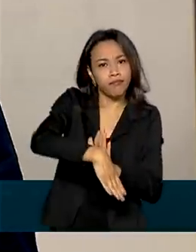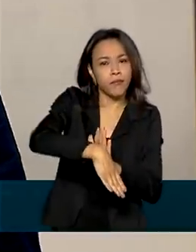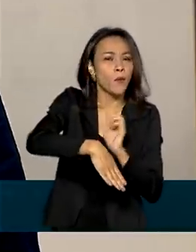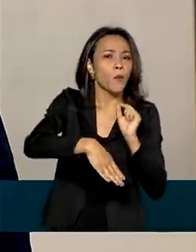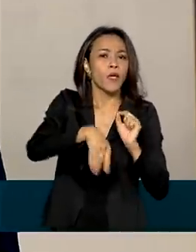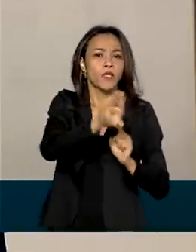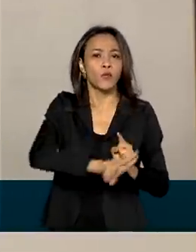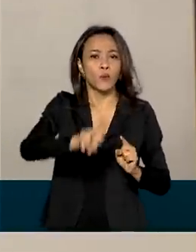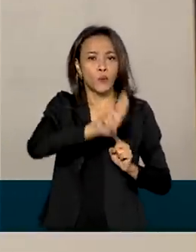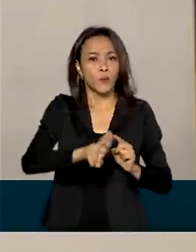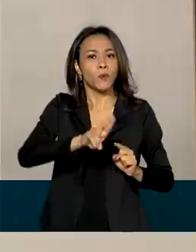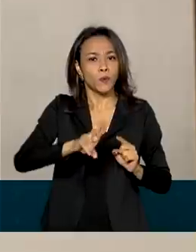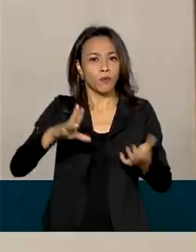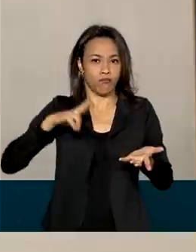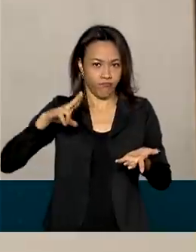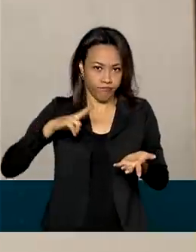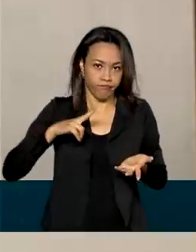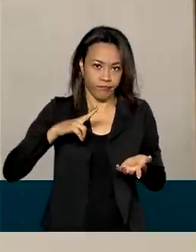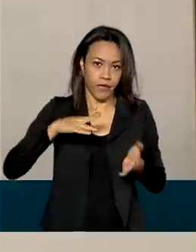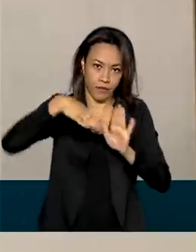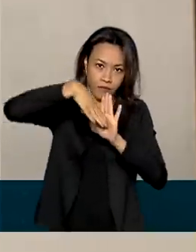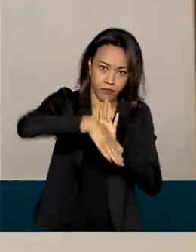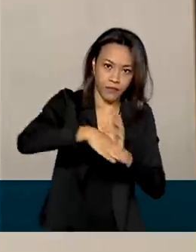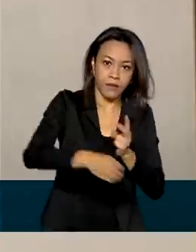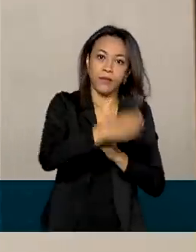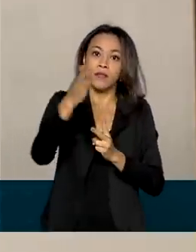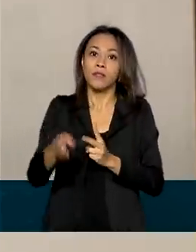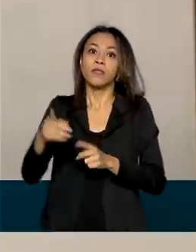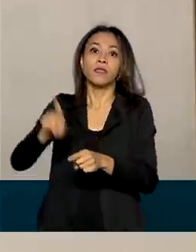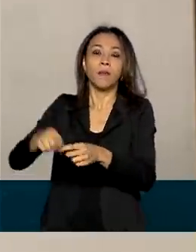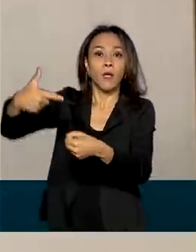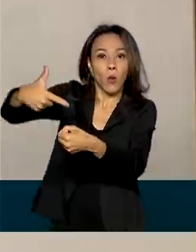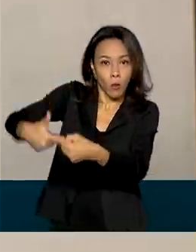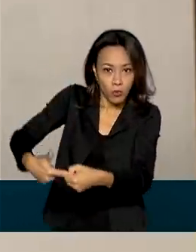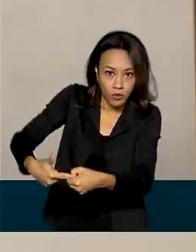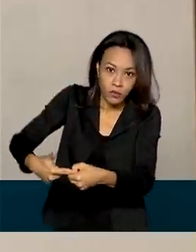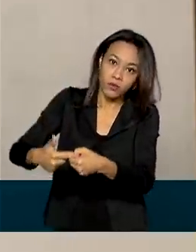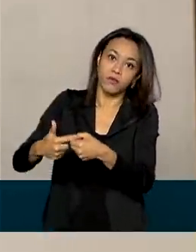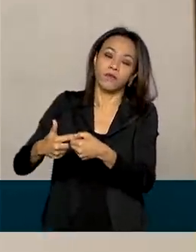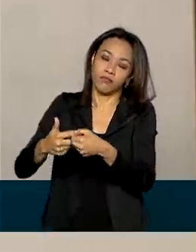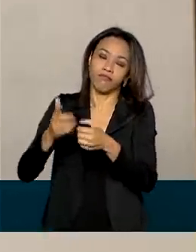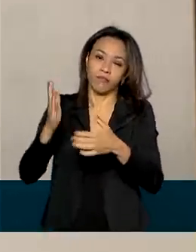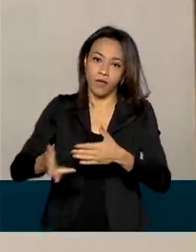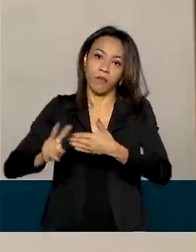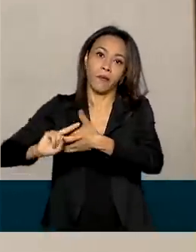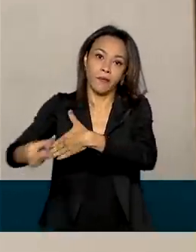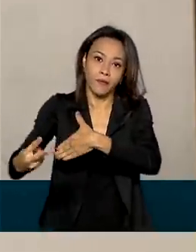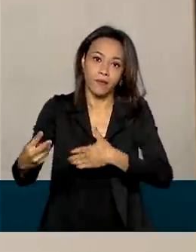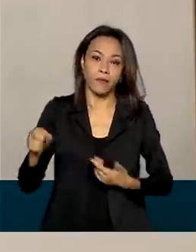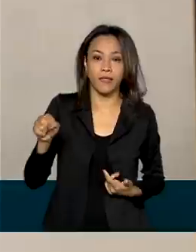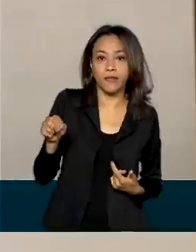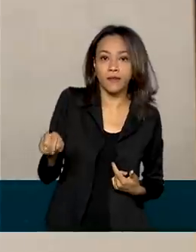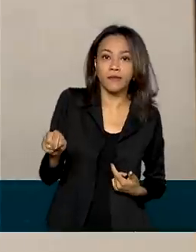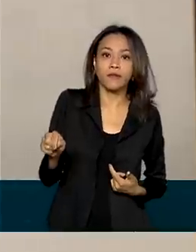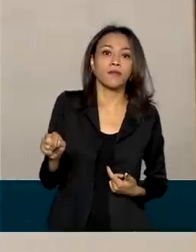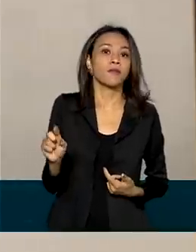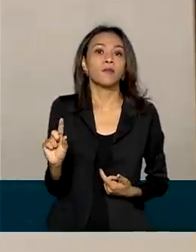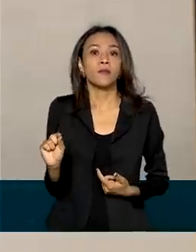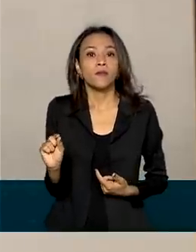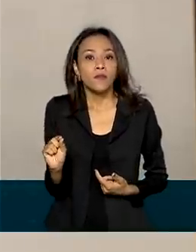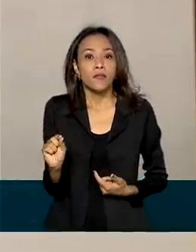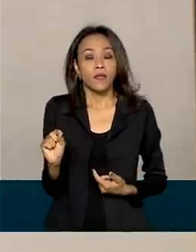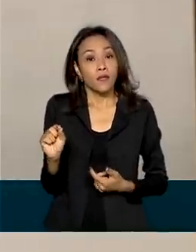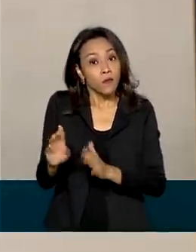uso pessoal e também combustível, já refletindo provavelmente uma consequência